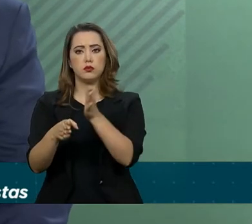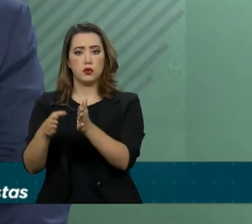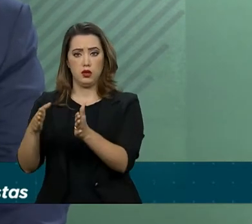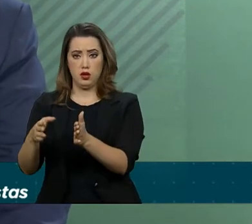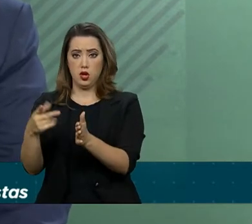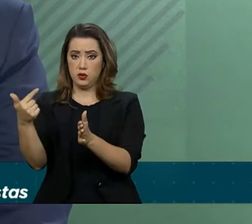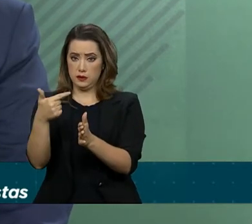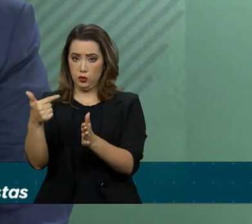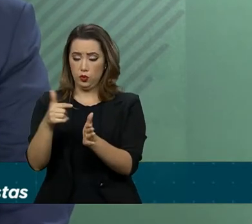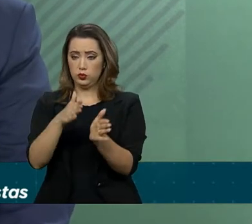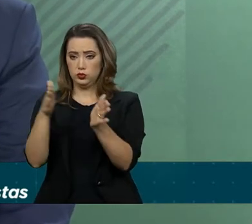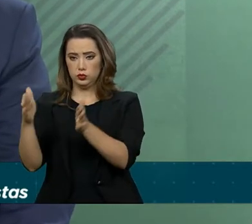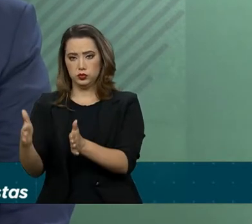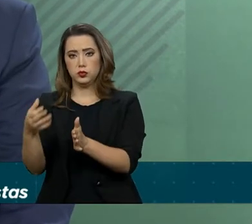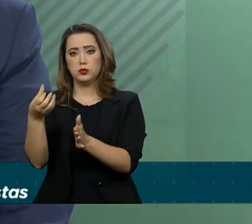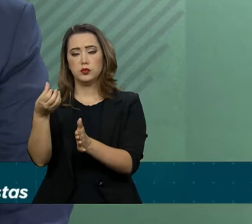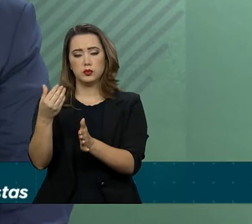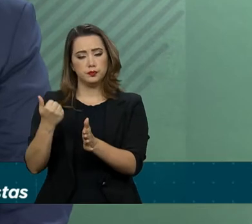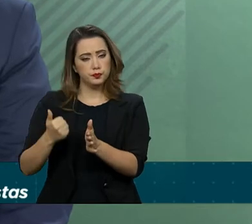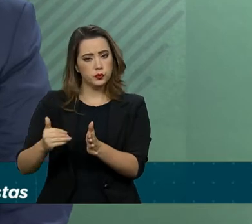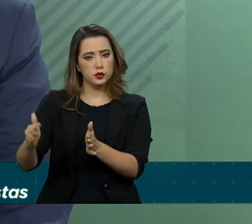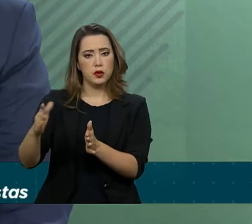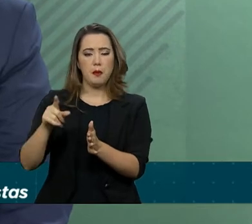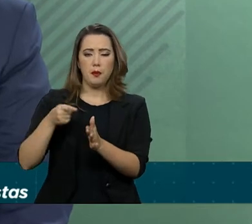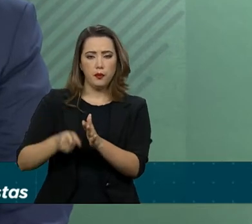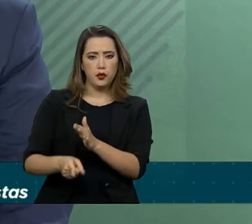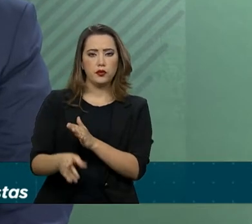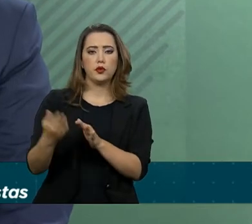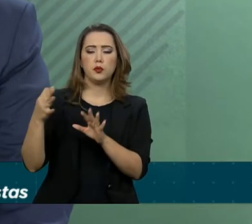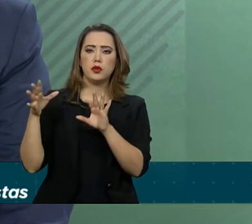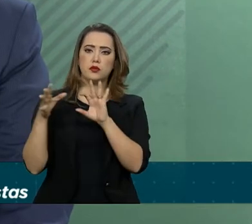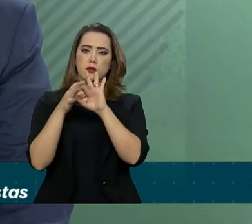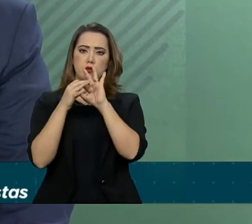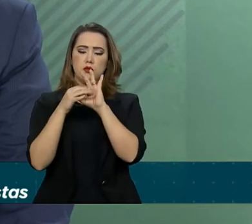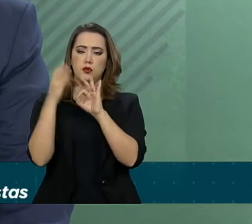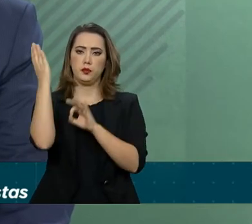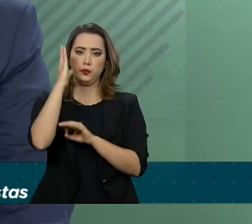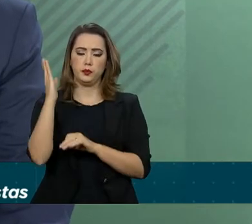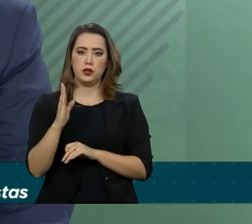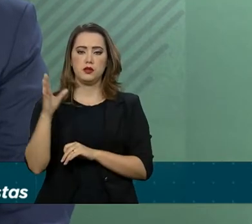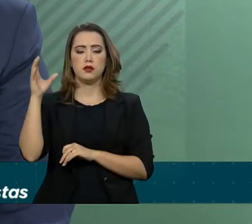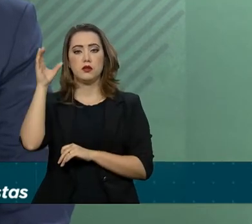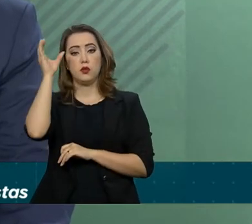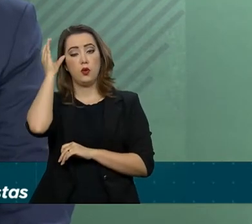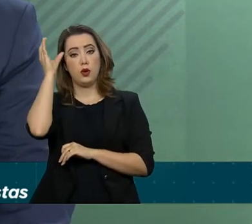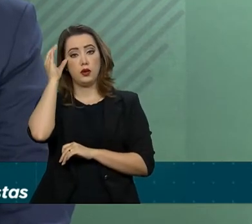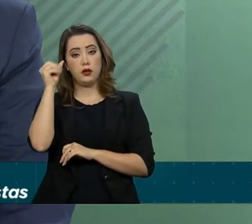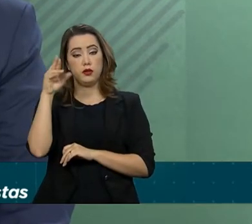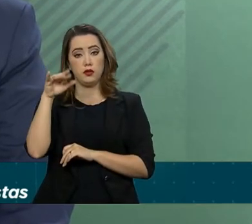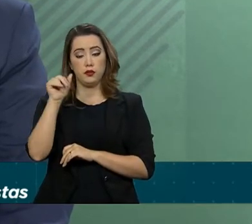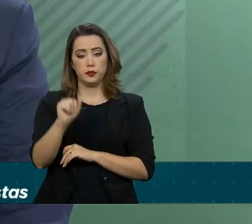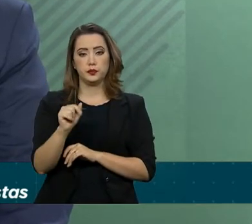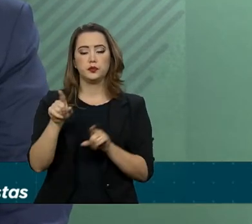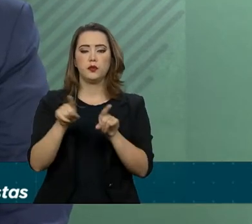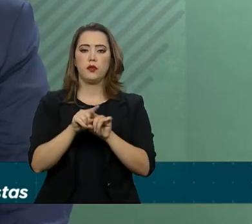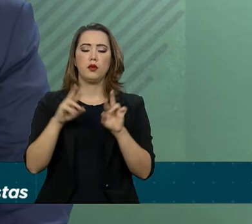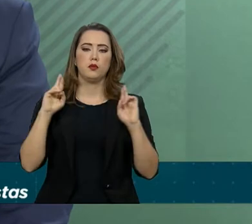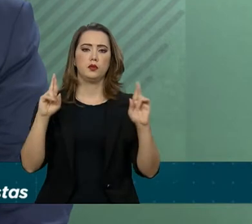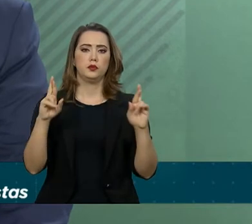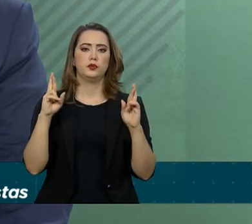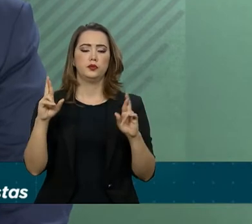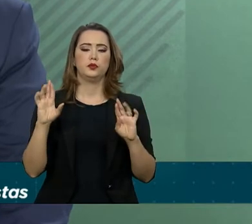Durante a visita, os coreanos citaram também a oportunidade de celebração no futuro